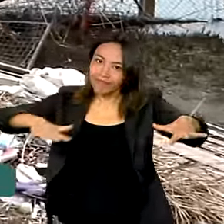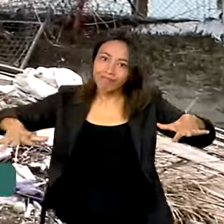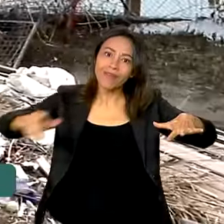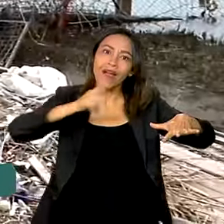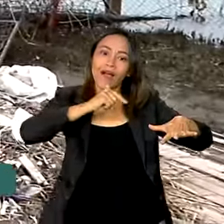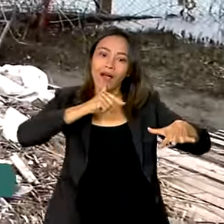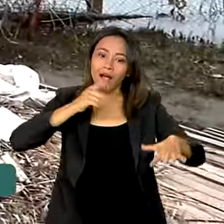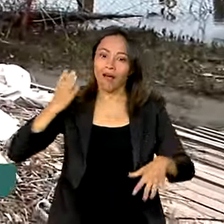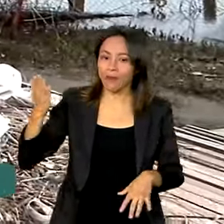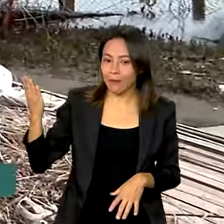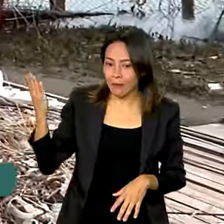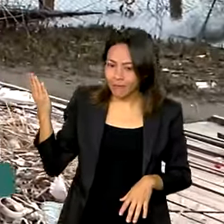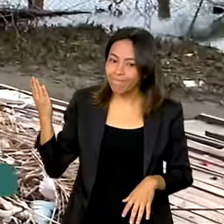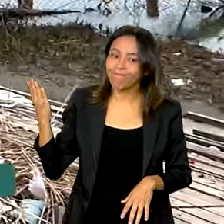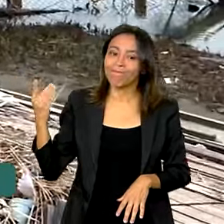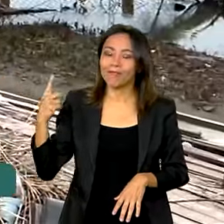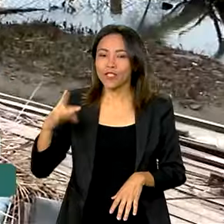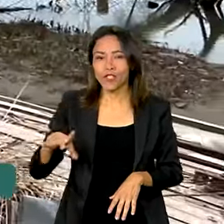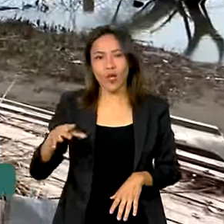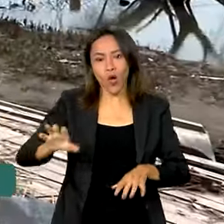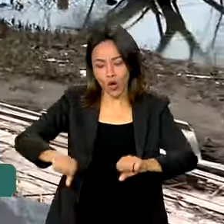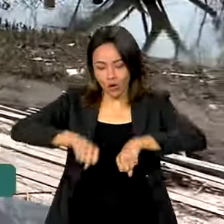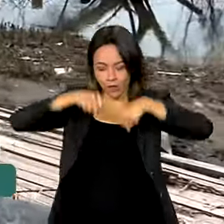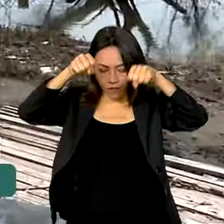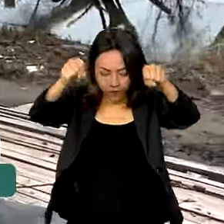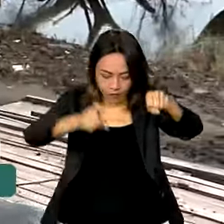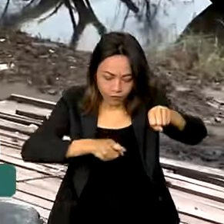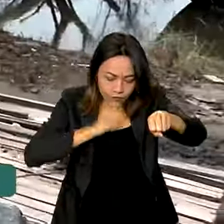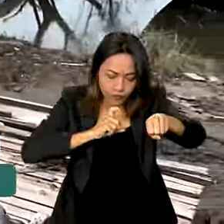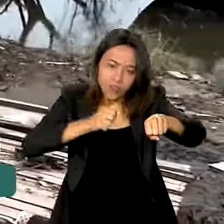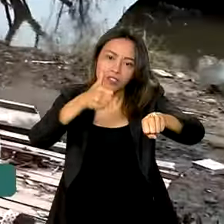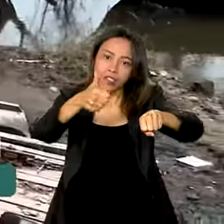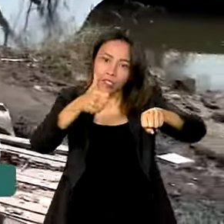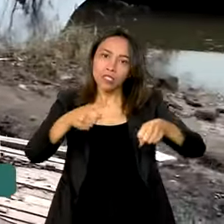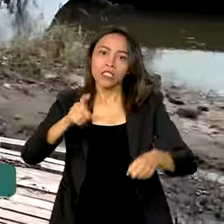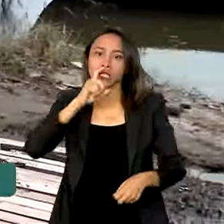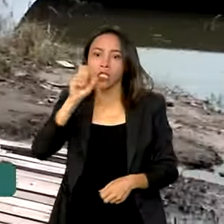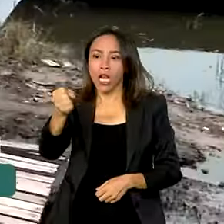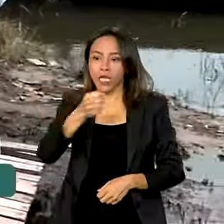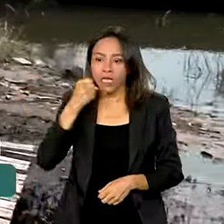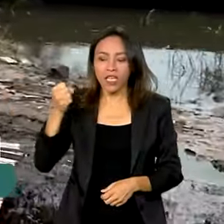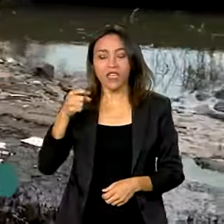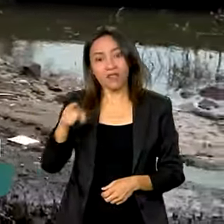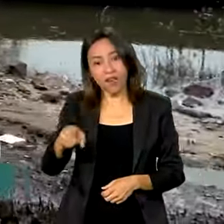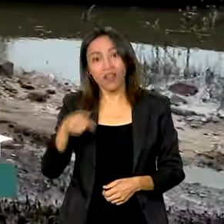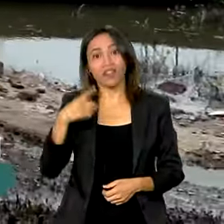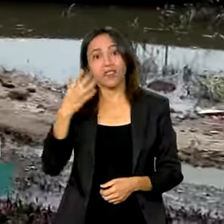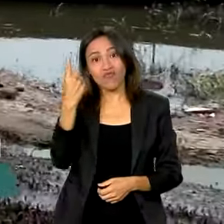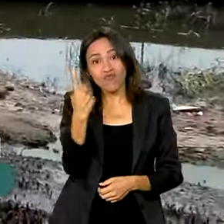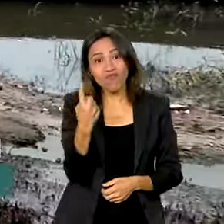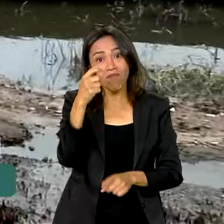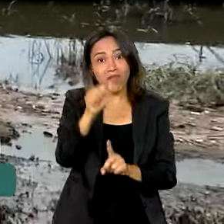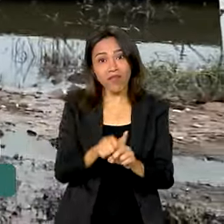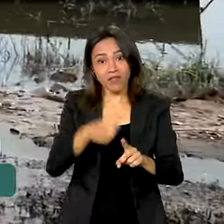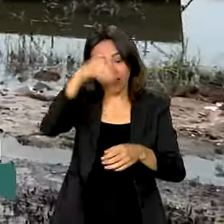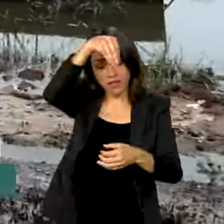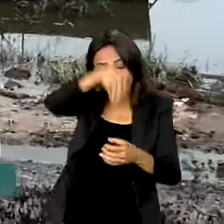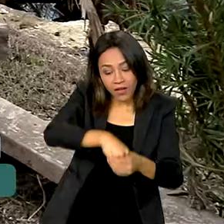O que ficou inteiro, no caso, foi o freezer, a geladeira, que com certeza estão danificados, né? Porque ficaram um mês no fundo d'água.